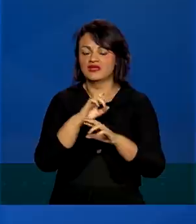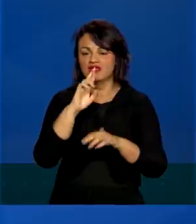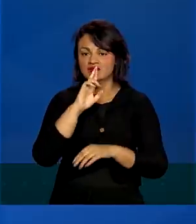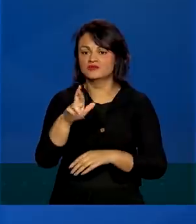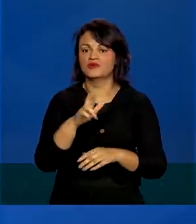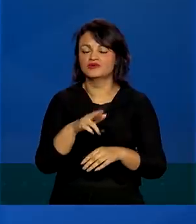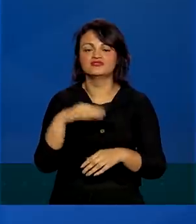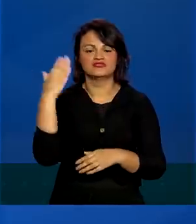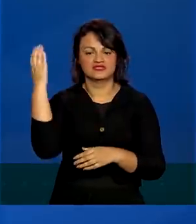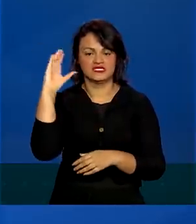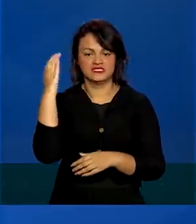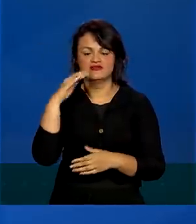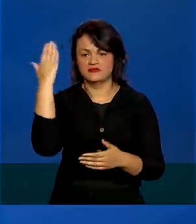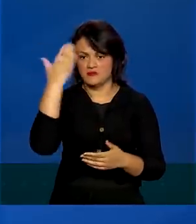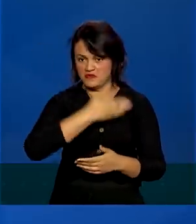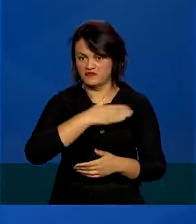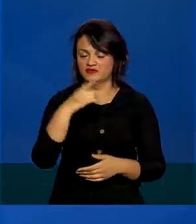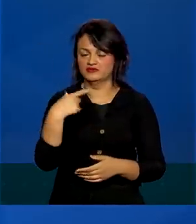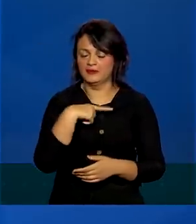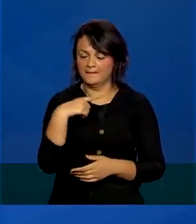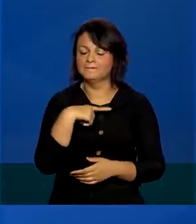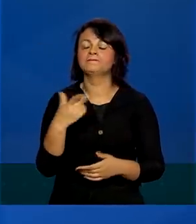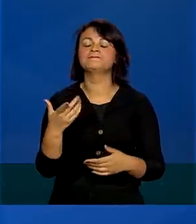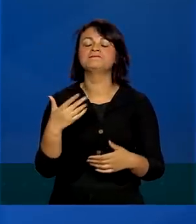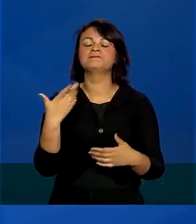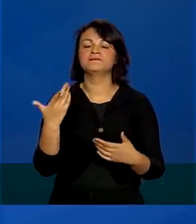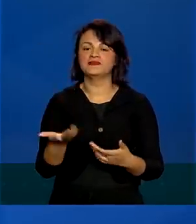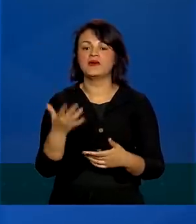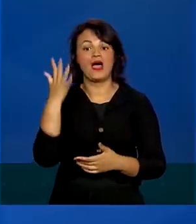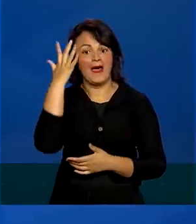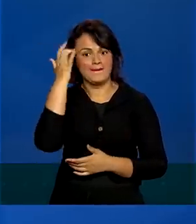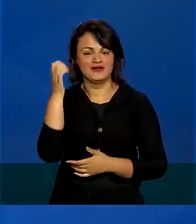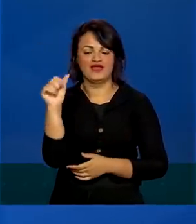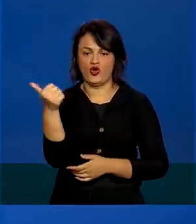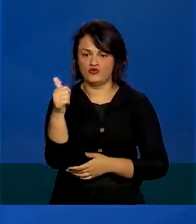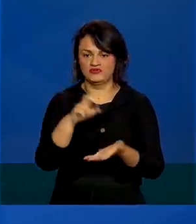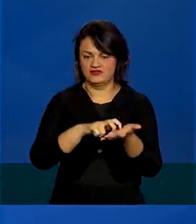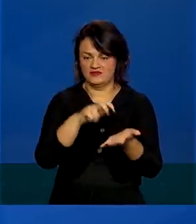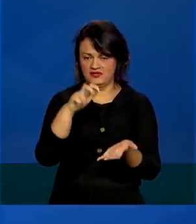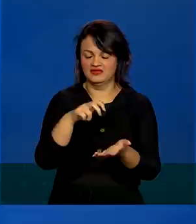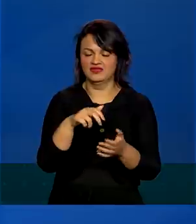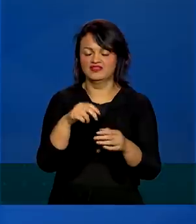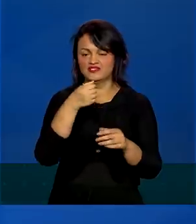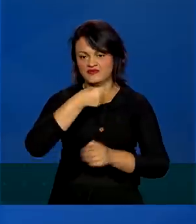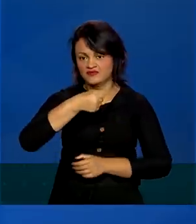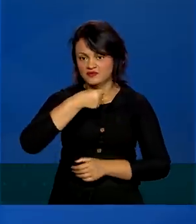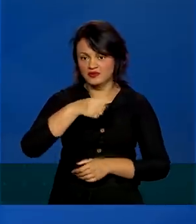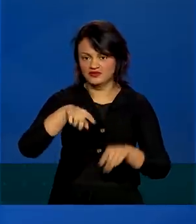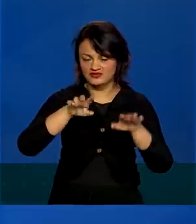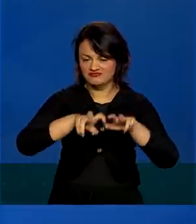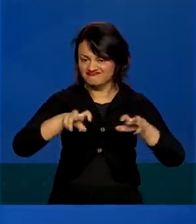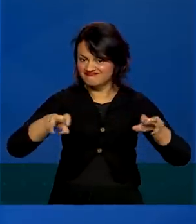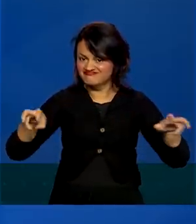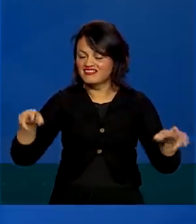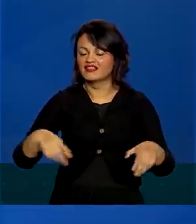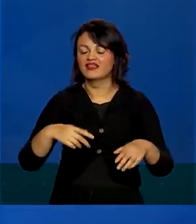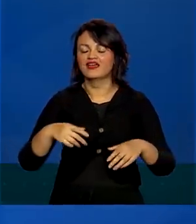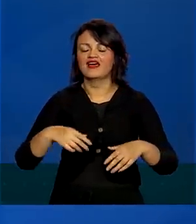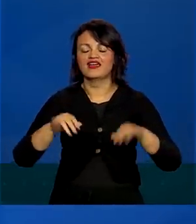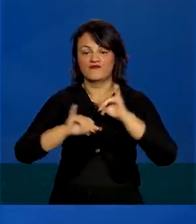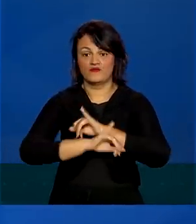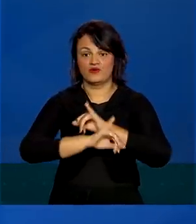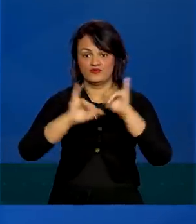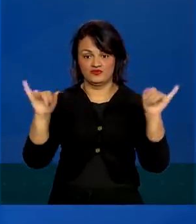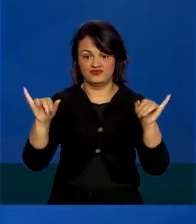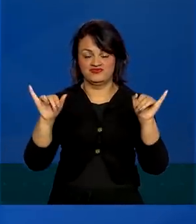em fato, a ciência é sempre baseada em fato. Então, amanhã, às 11 horas da manhã, a gente vai fazer uma coletiva aqui em que eu vou fazer, então, o